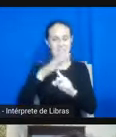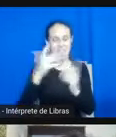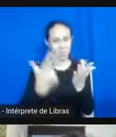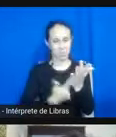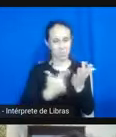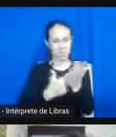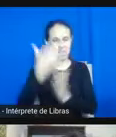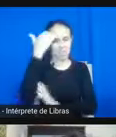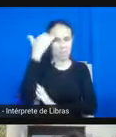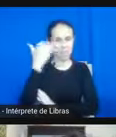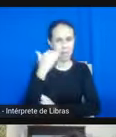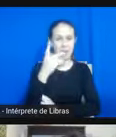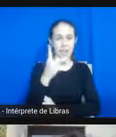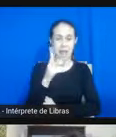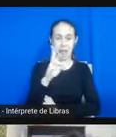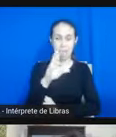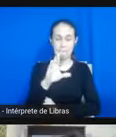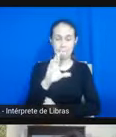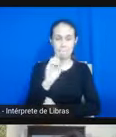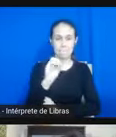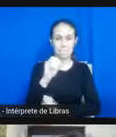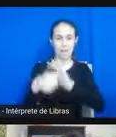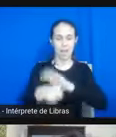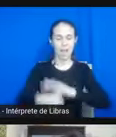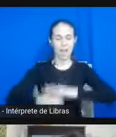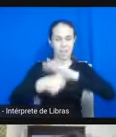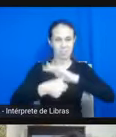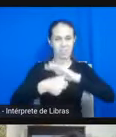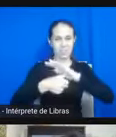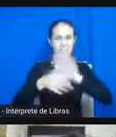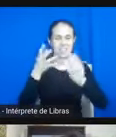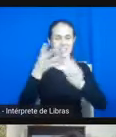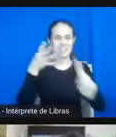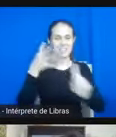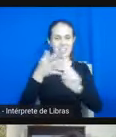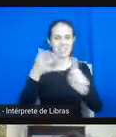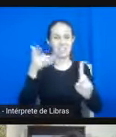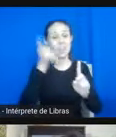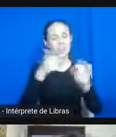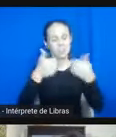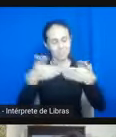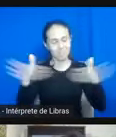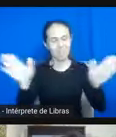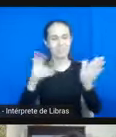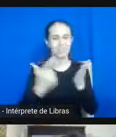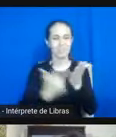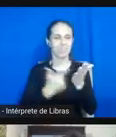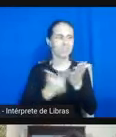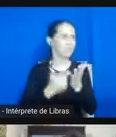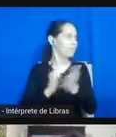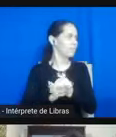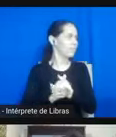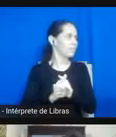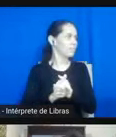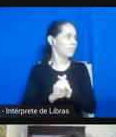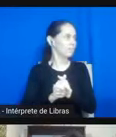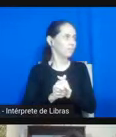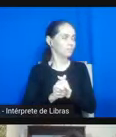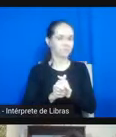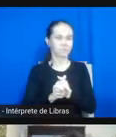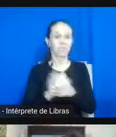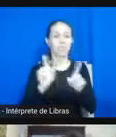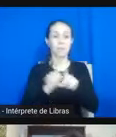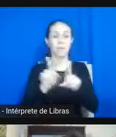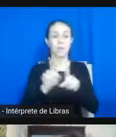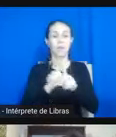extensão pelo espaço pela visibilidade desse nosso lançamento ao pessoal que ficou aí no apoio ao Bernardo